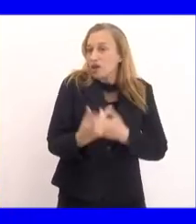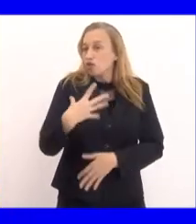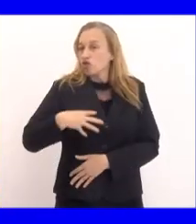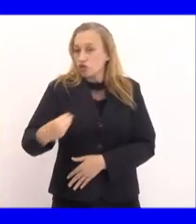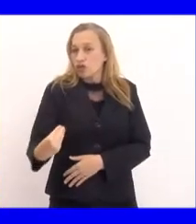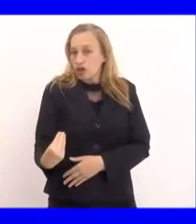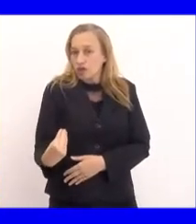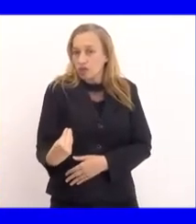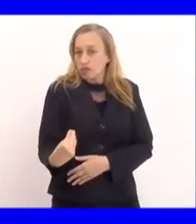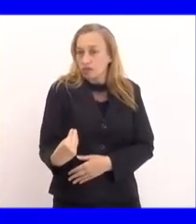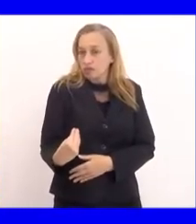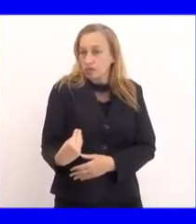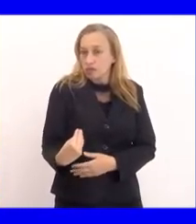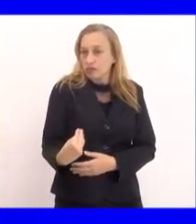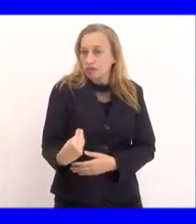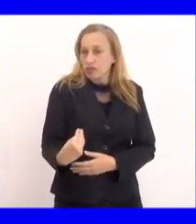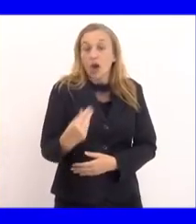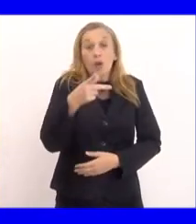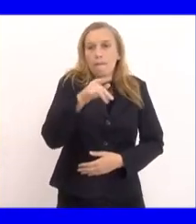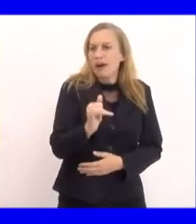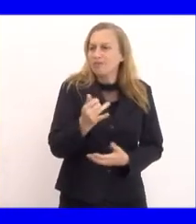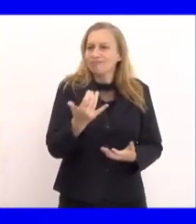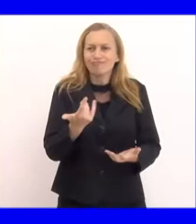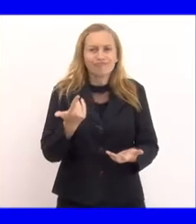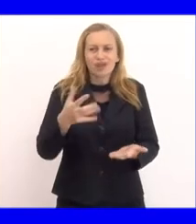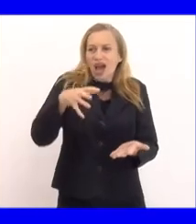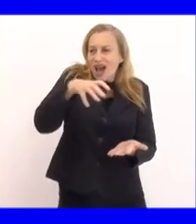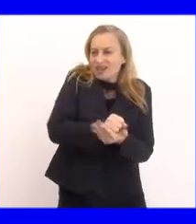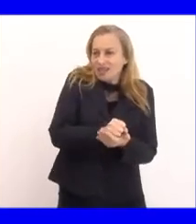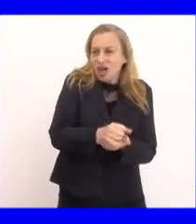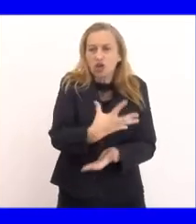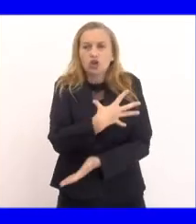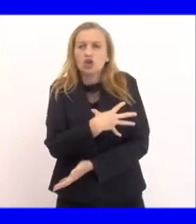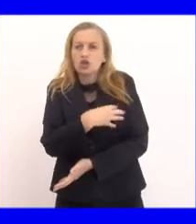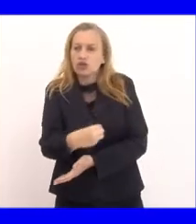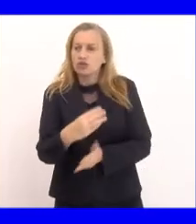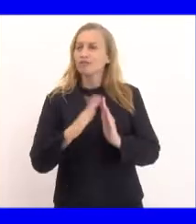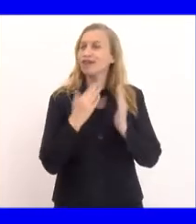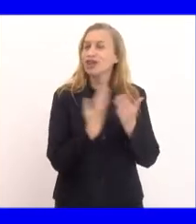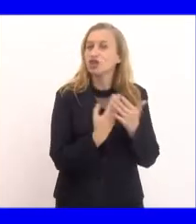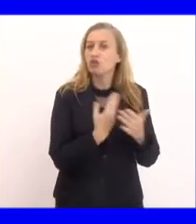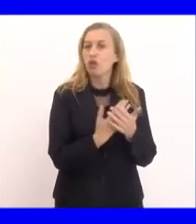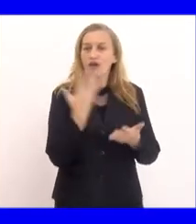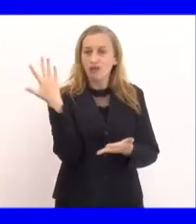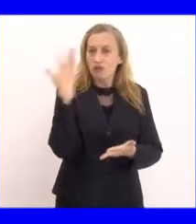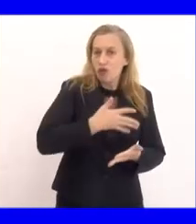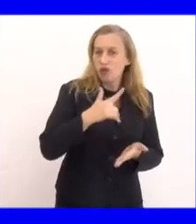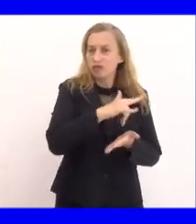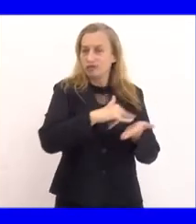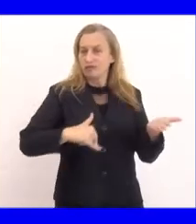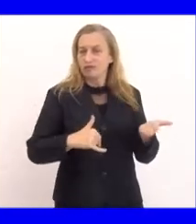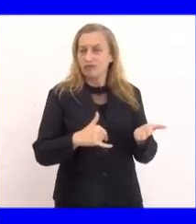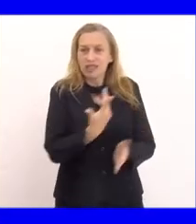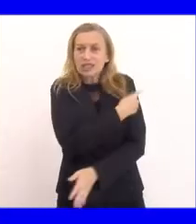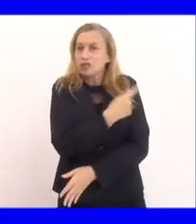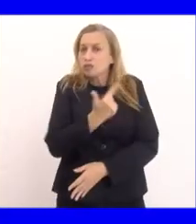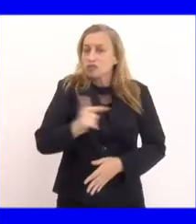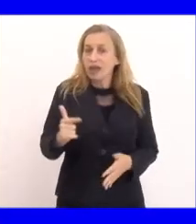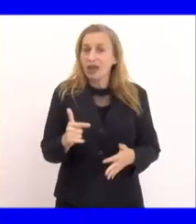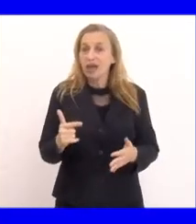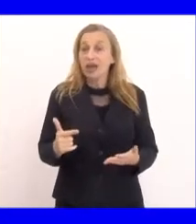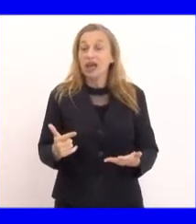pais que também não estão conseguindo matricular o seu filho na escola sem comprovante da vacina. Então, se por um lado